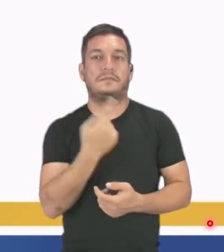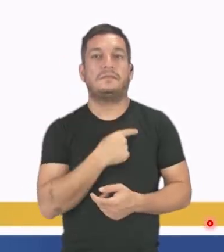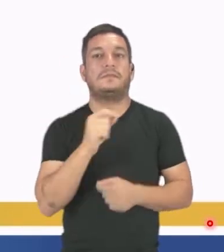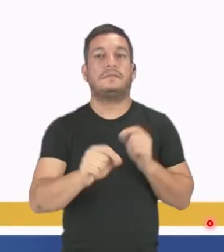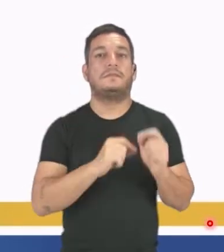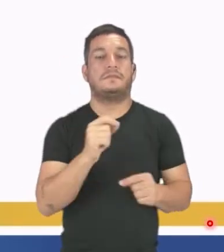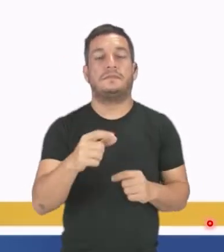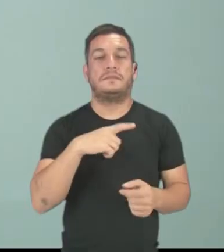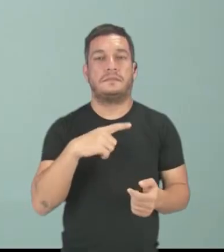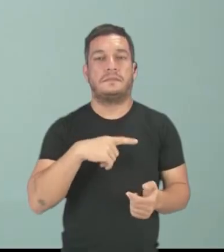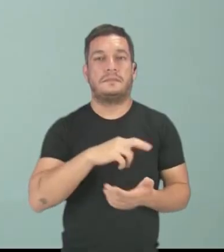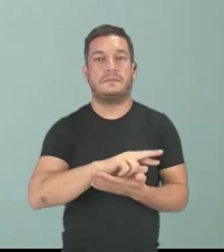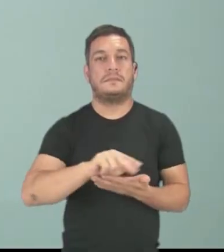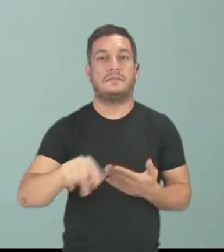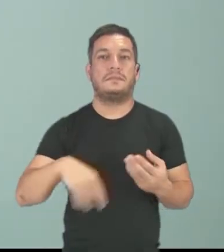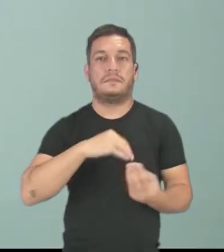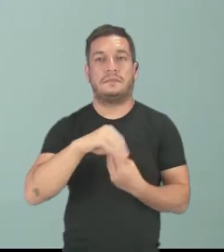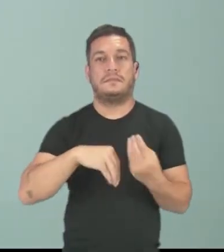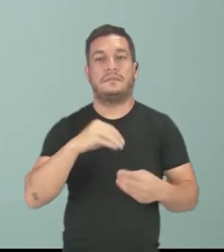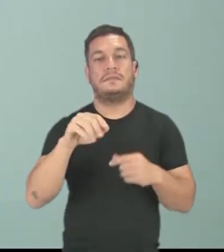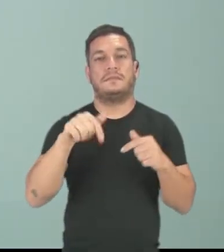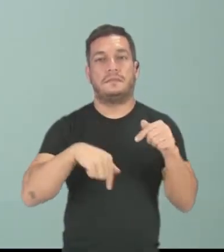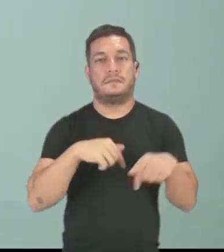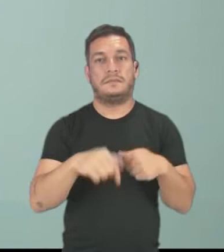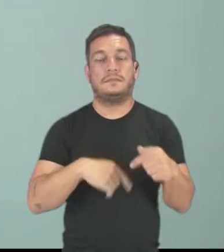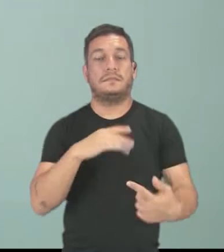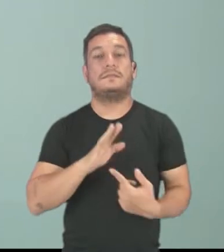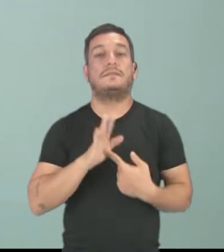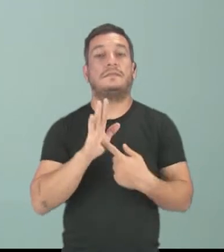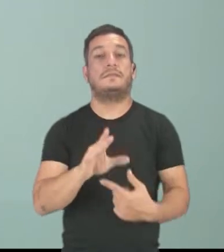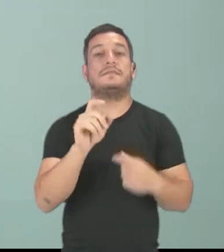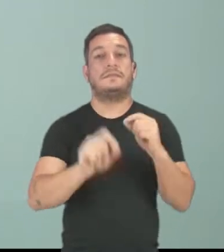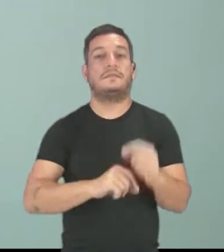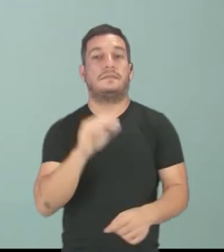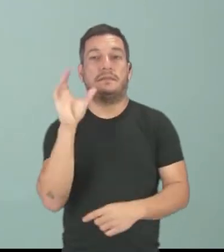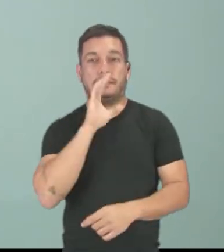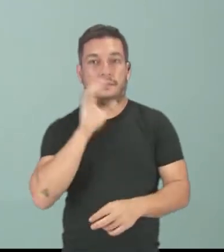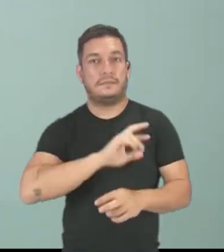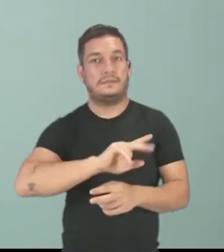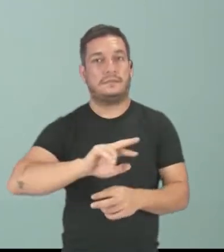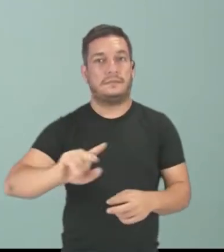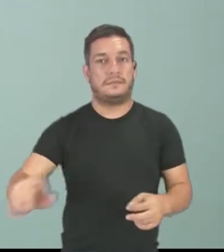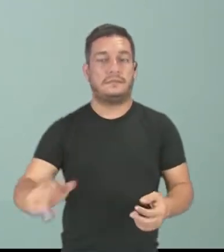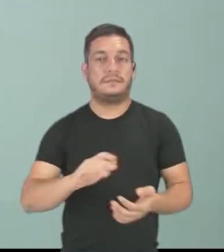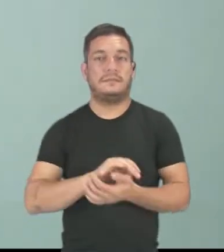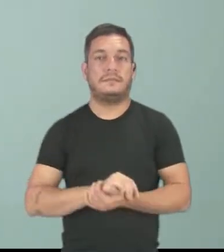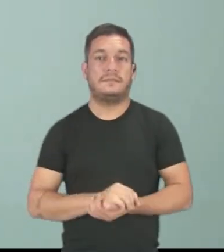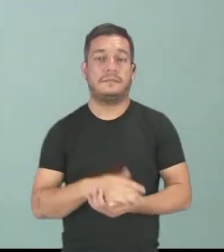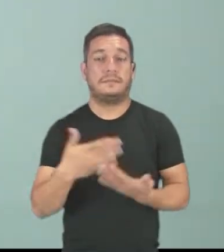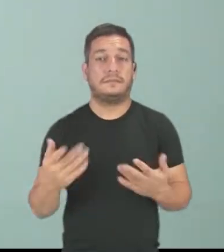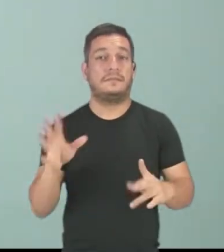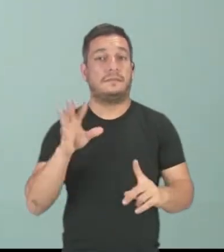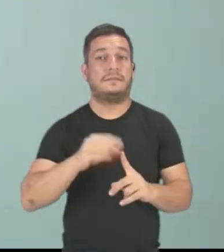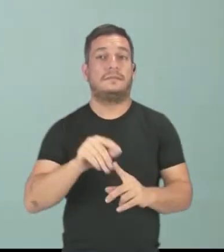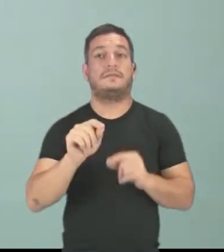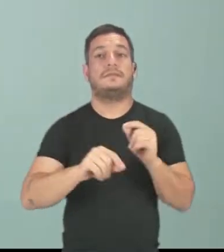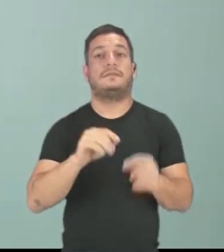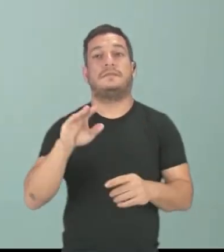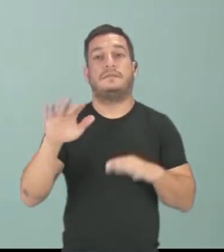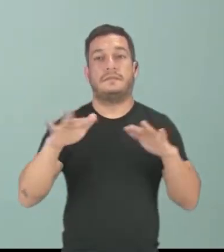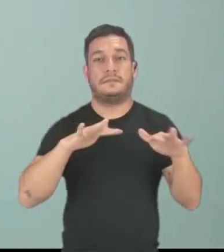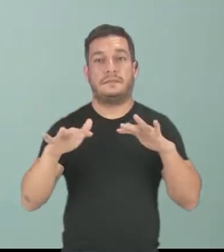estamos diante de várias reações químicas e elas apresentam velocidades diferentes. Então, esse é o objetivo da